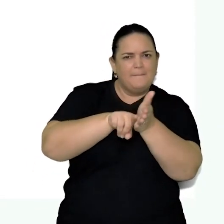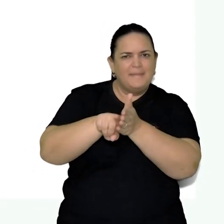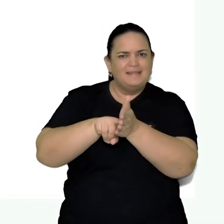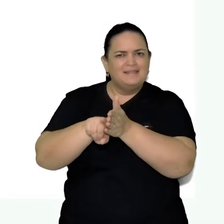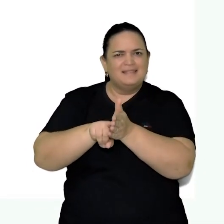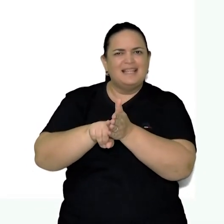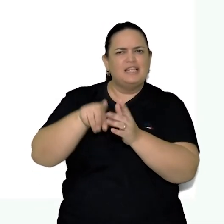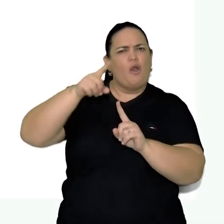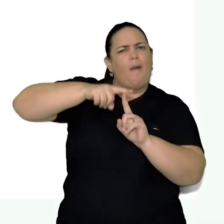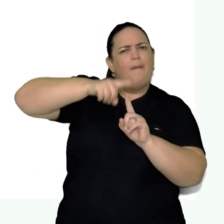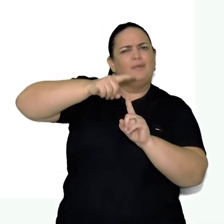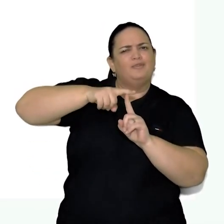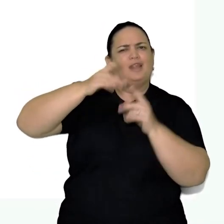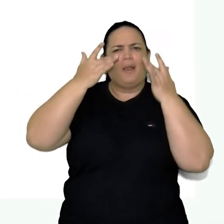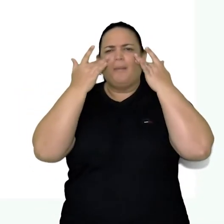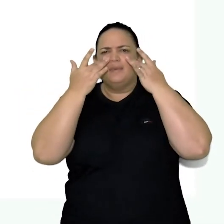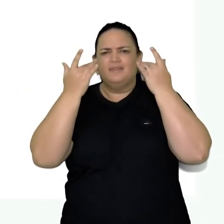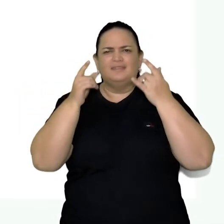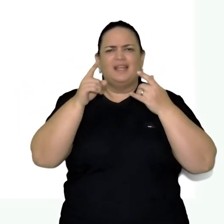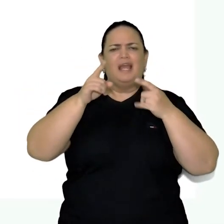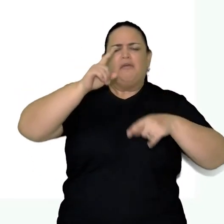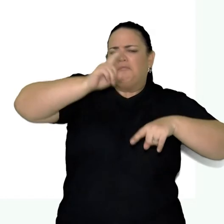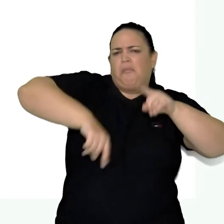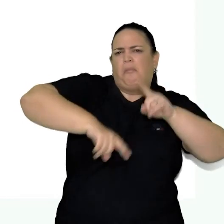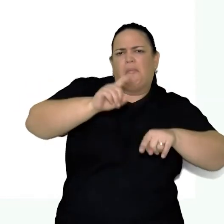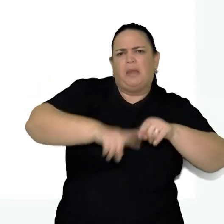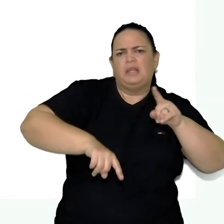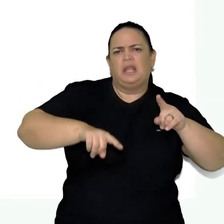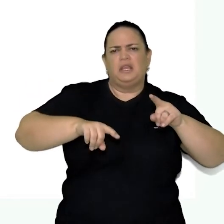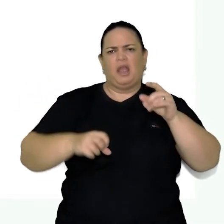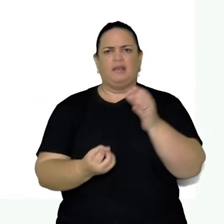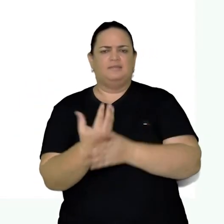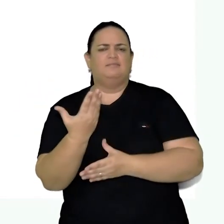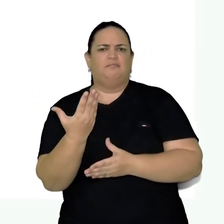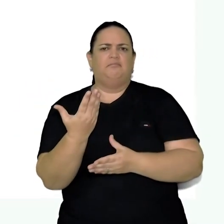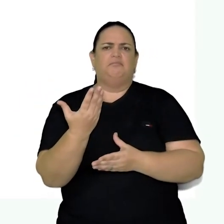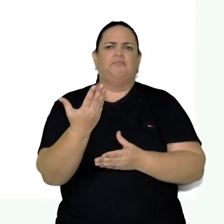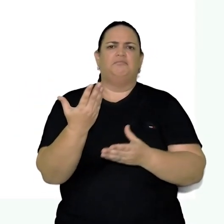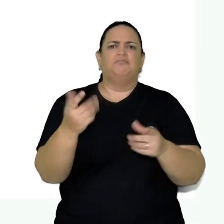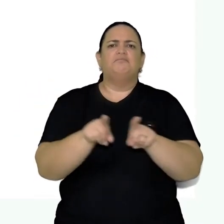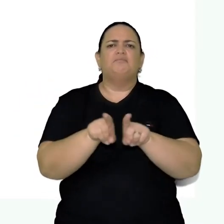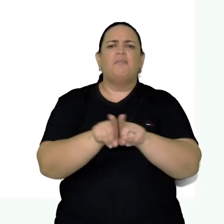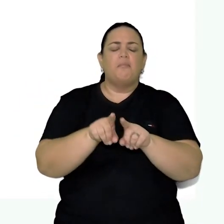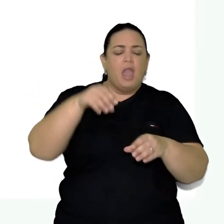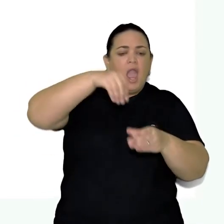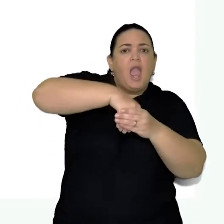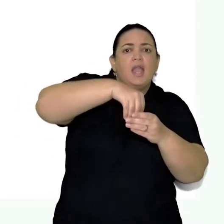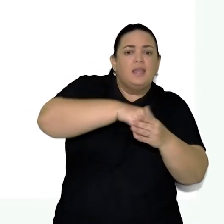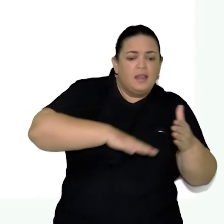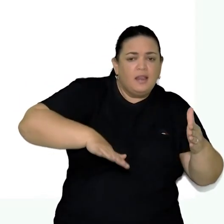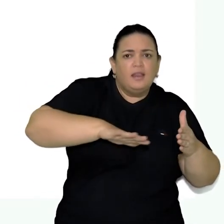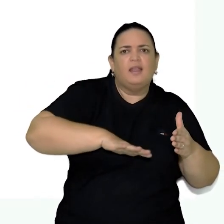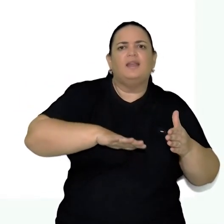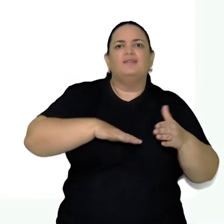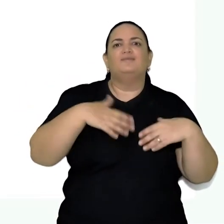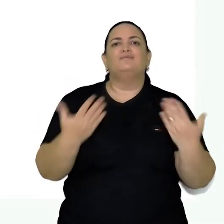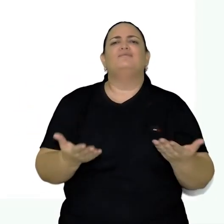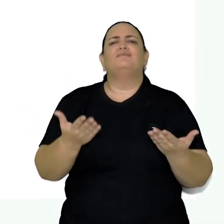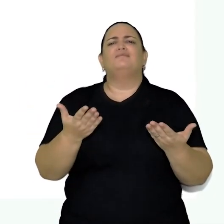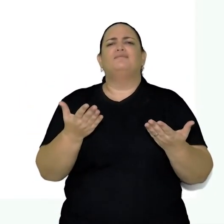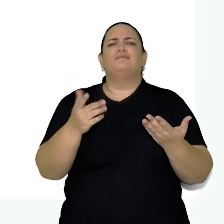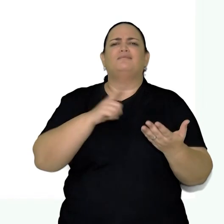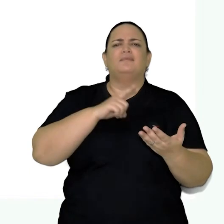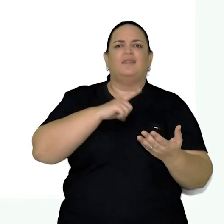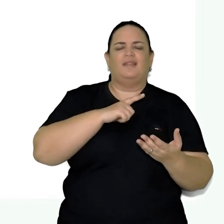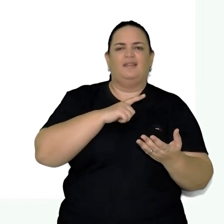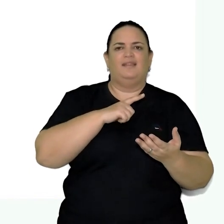teatro. Quais materiais são utilizados para a sua construção? Que elementos existem no interior desse tipo de arte? E